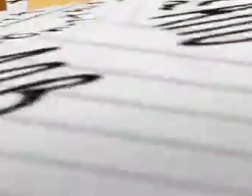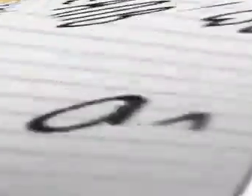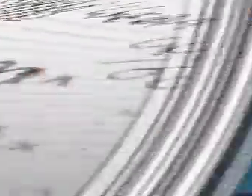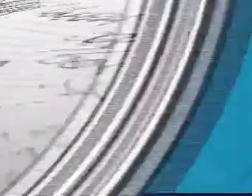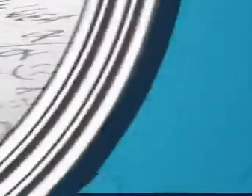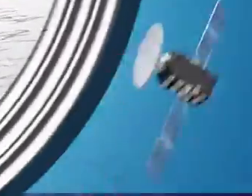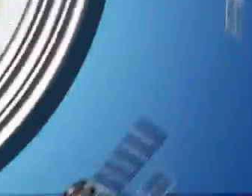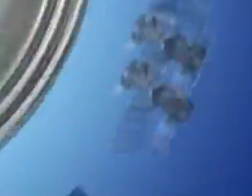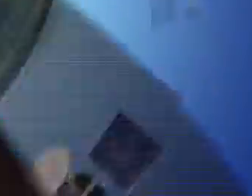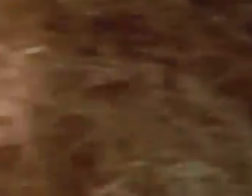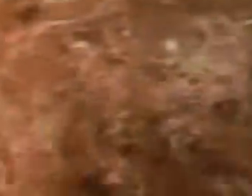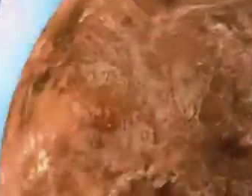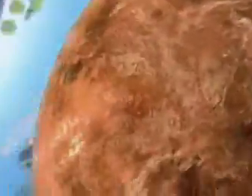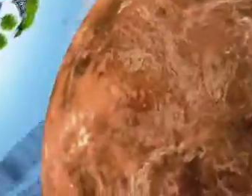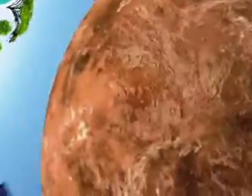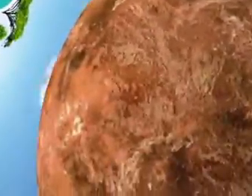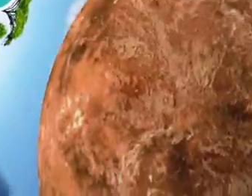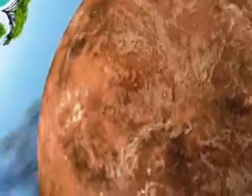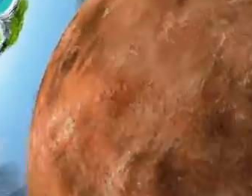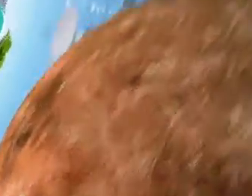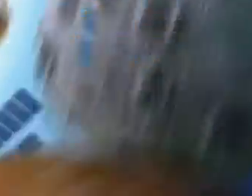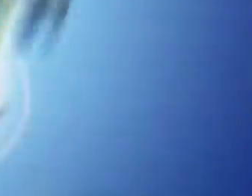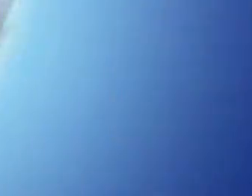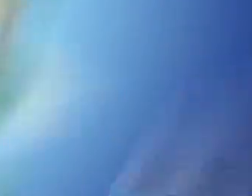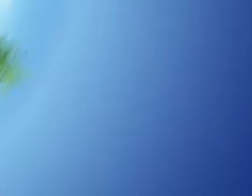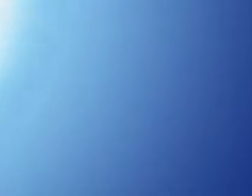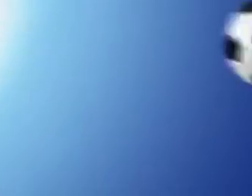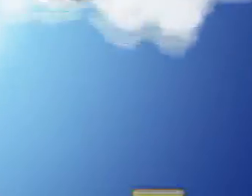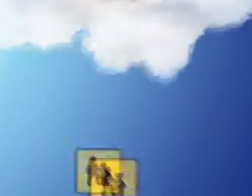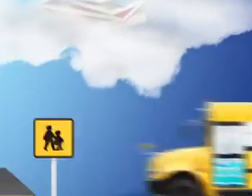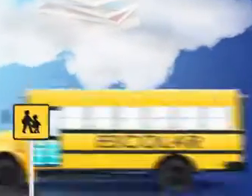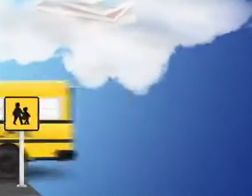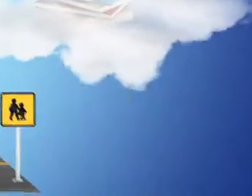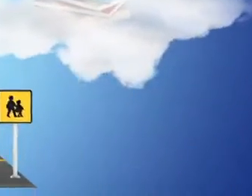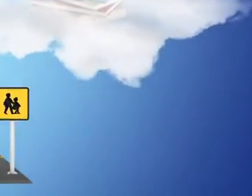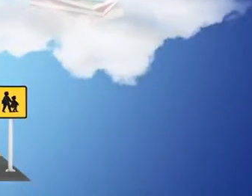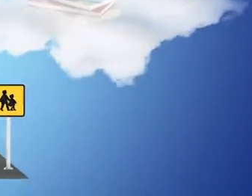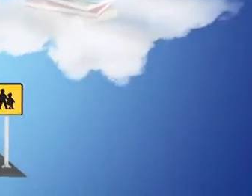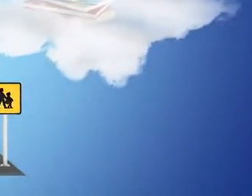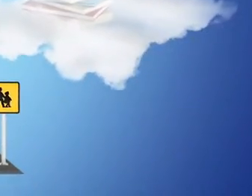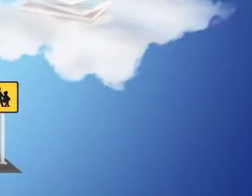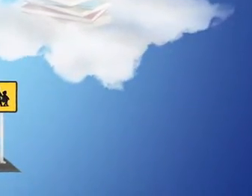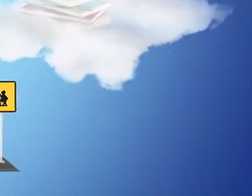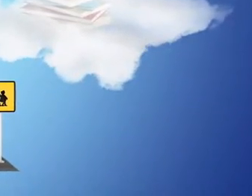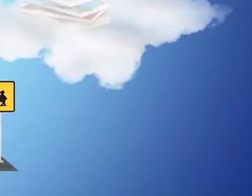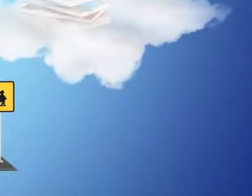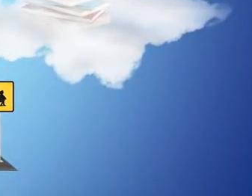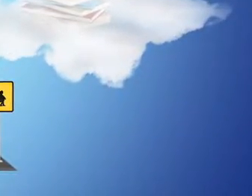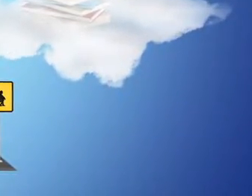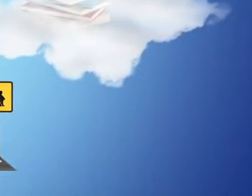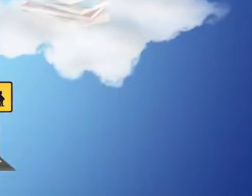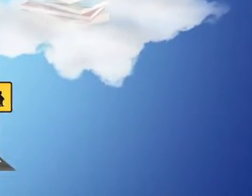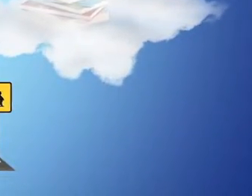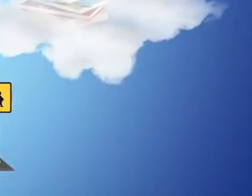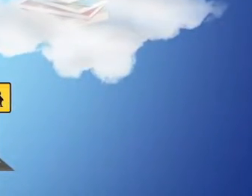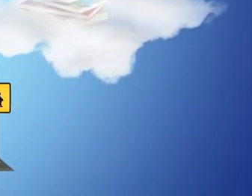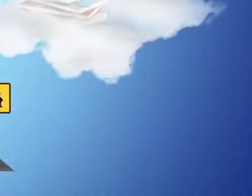Legendas